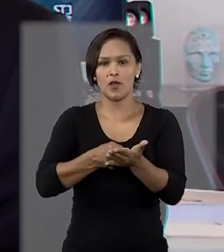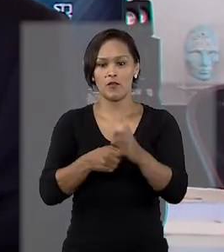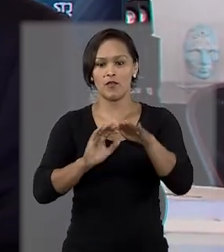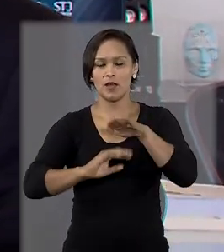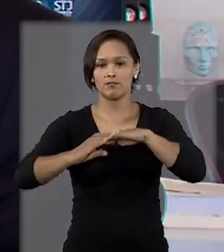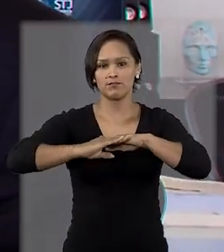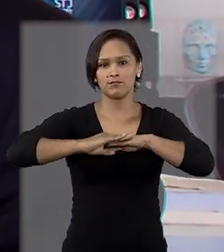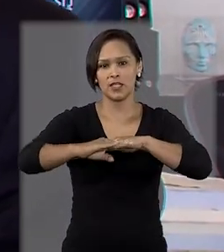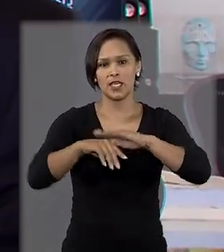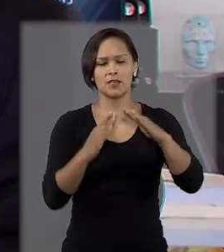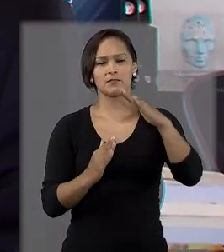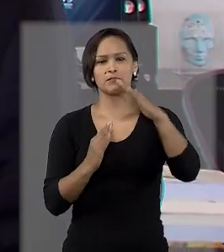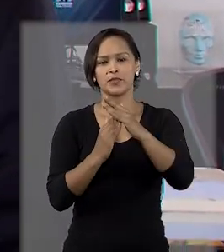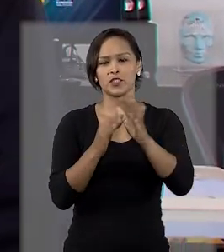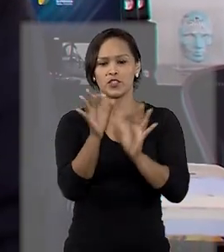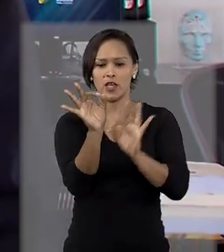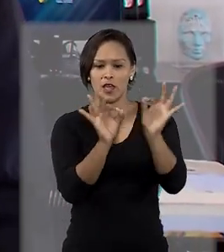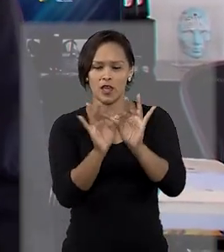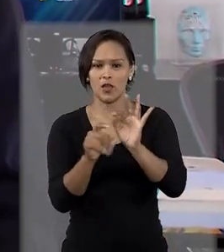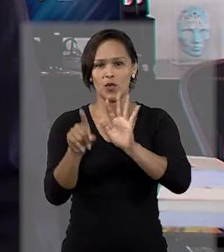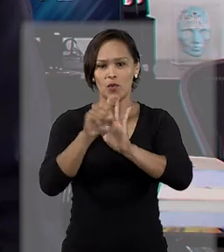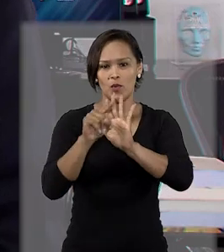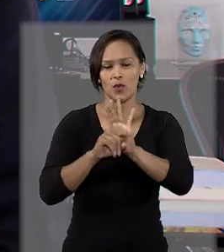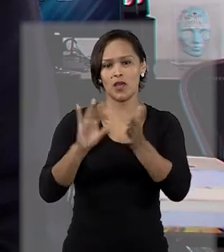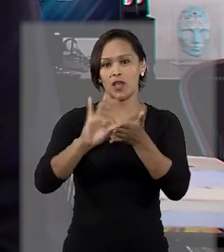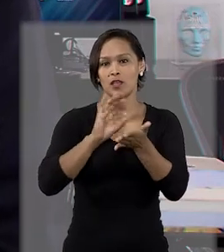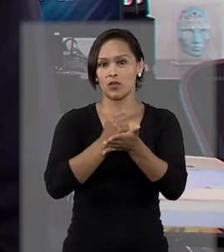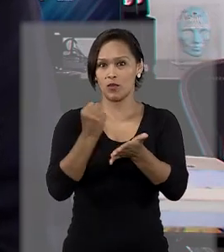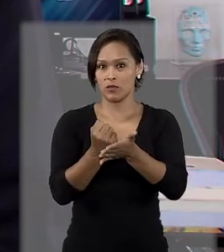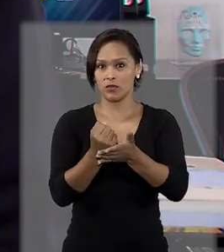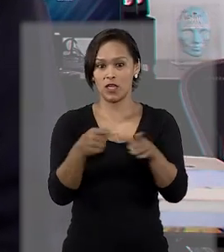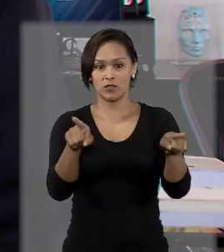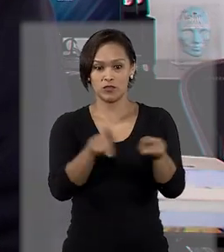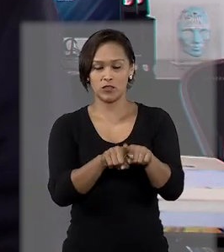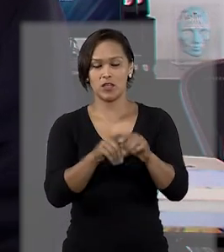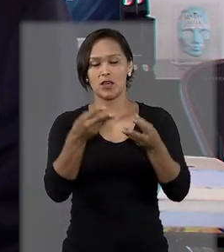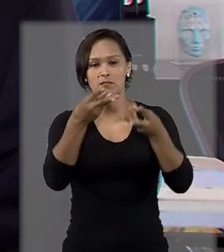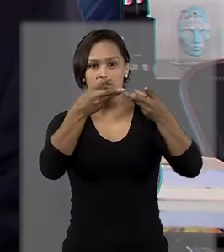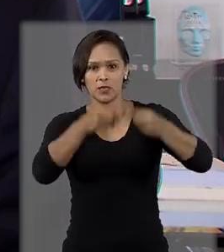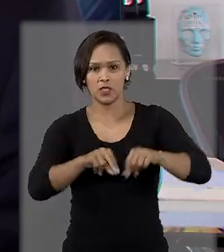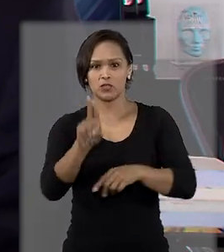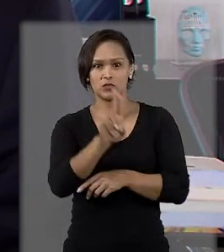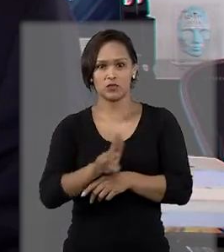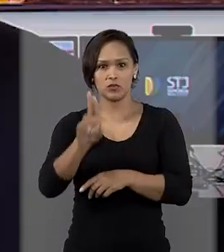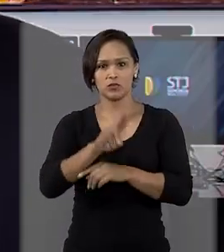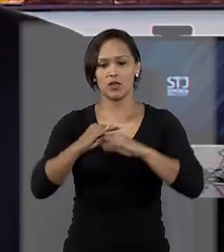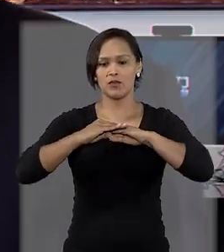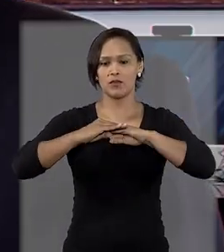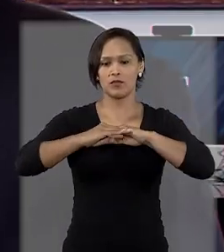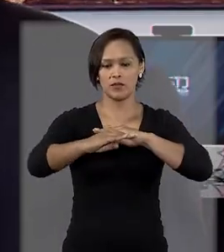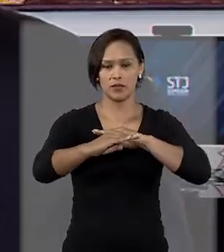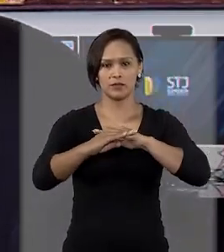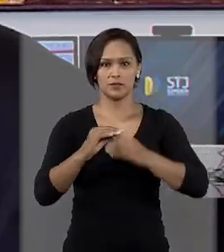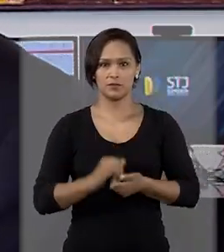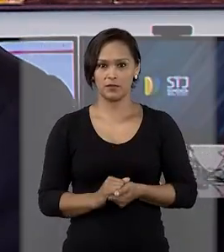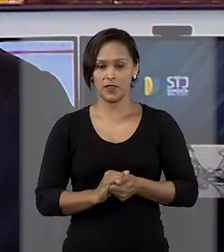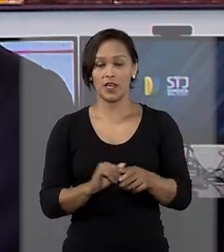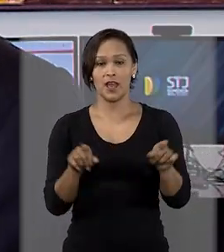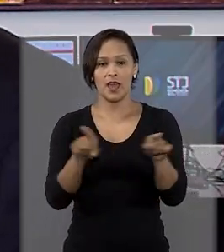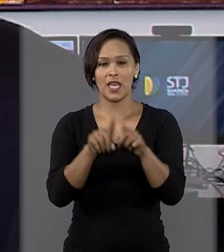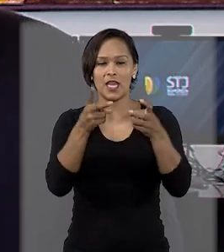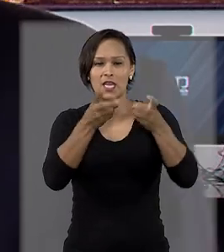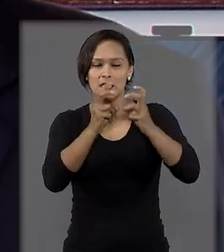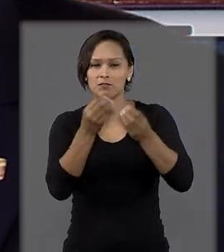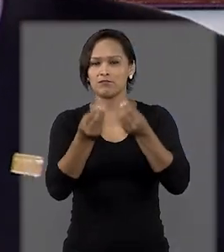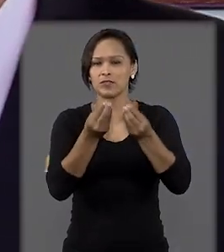impedir a regular execução do contrato de concessão em prejuízo dos usuários das rodovias. Ele ainda observou que a